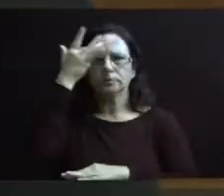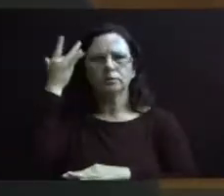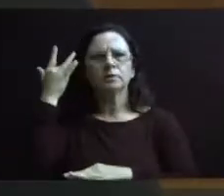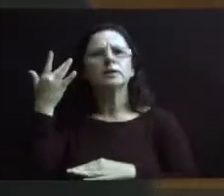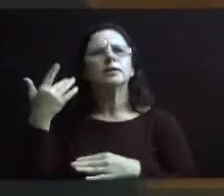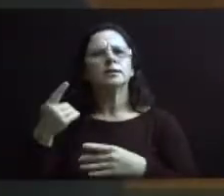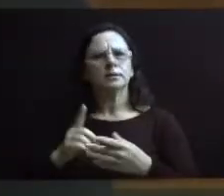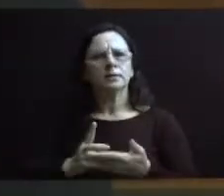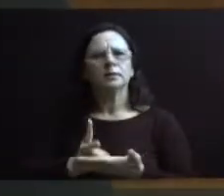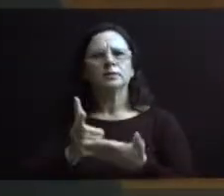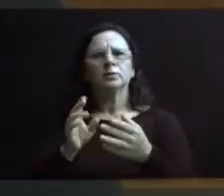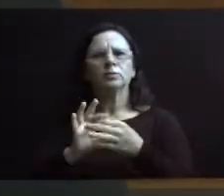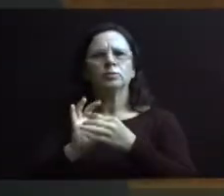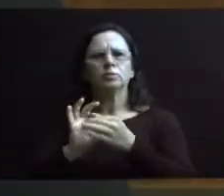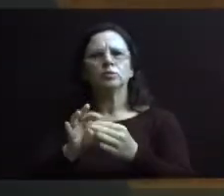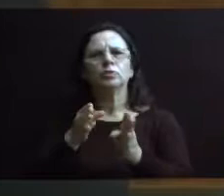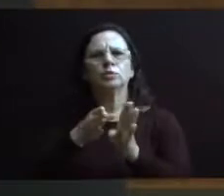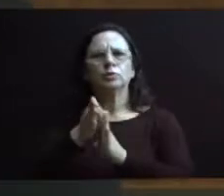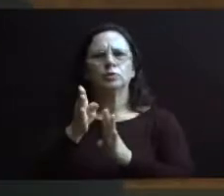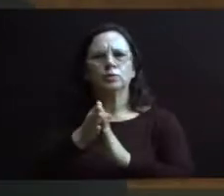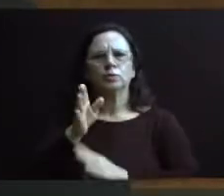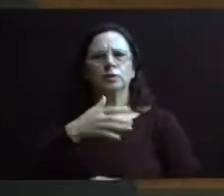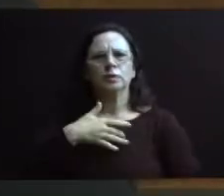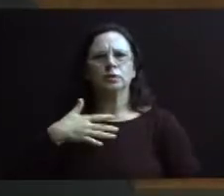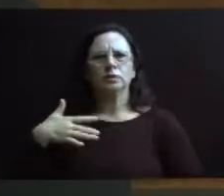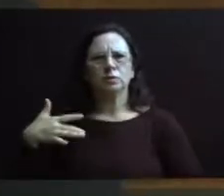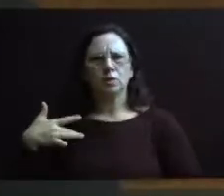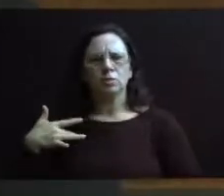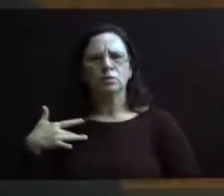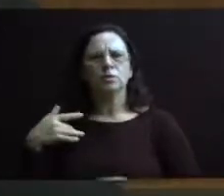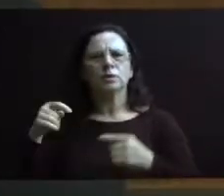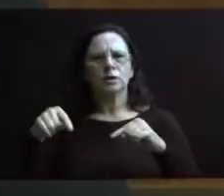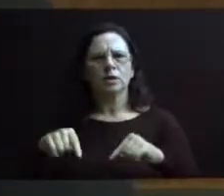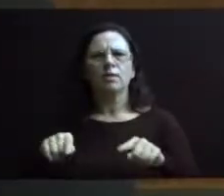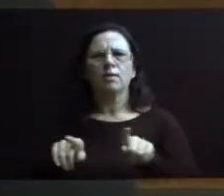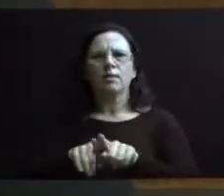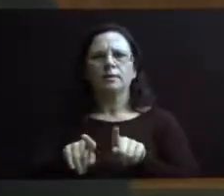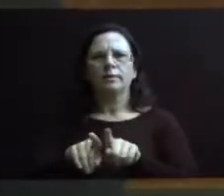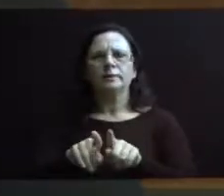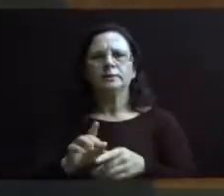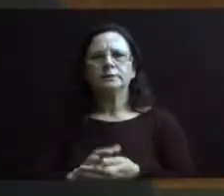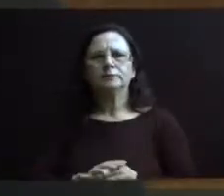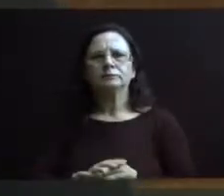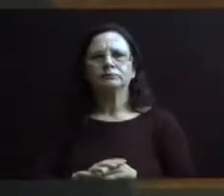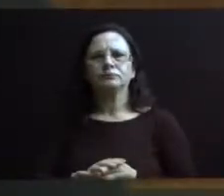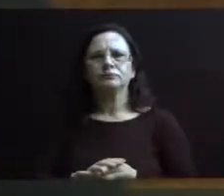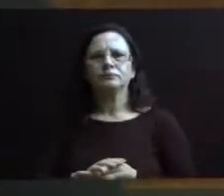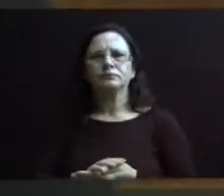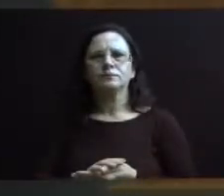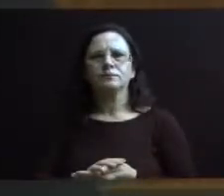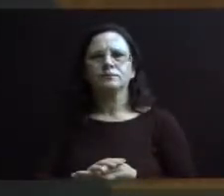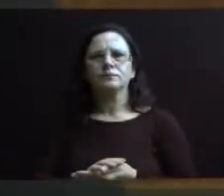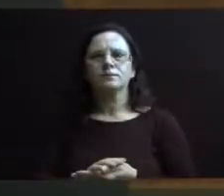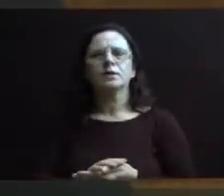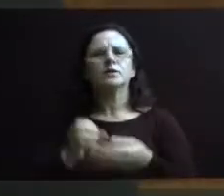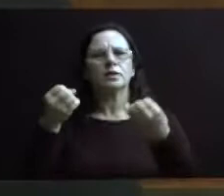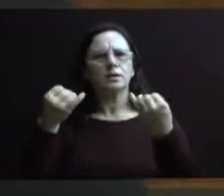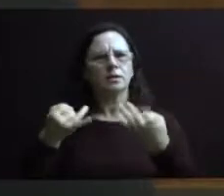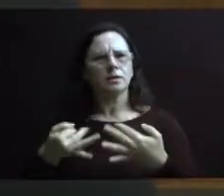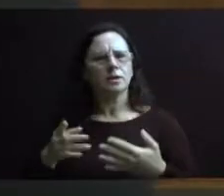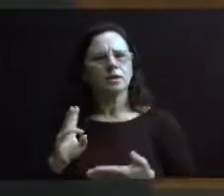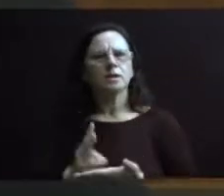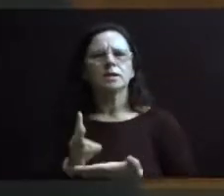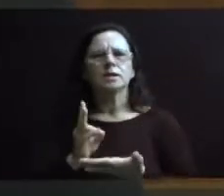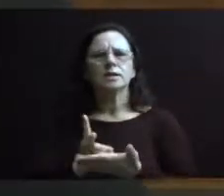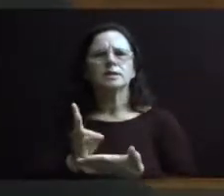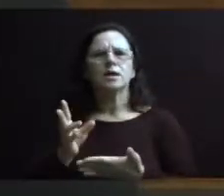dessa discussão, seja no Conselho Municipal de Saúde, seja nessa Casa de Leis. Então, estamos todos sempre à disposição para esclarecer, para